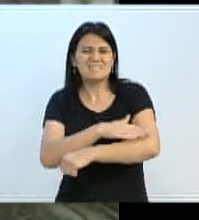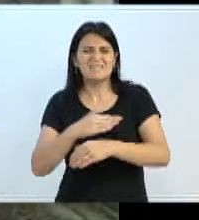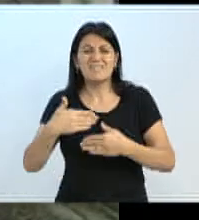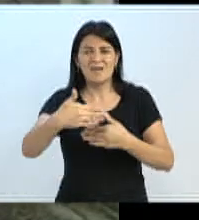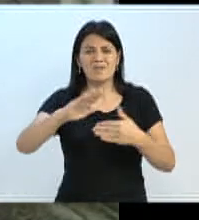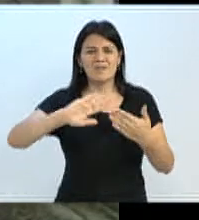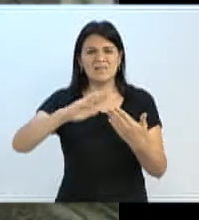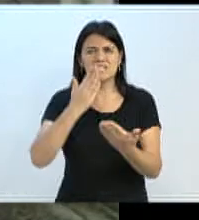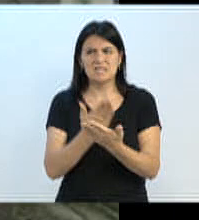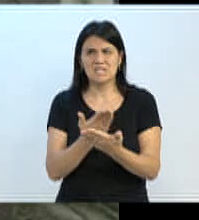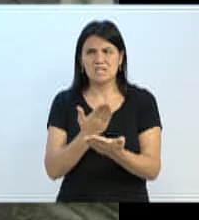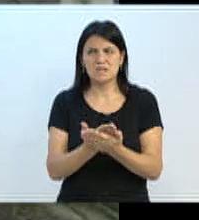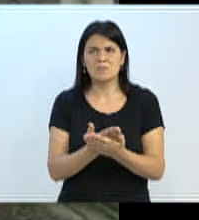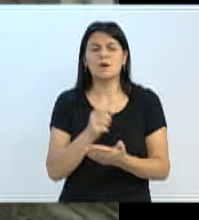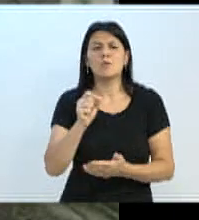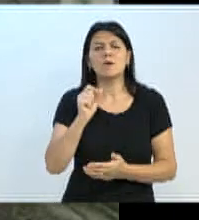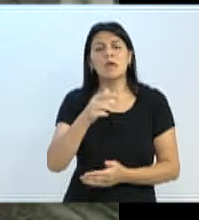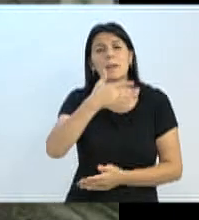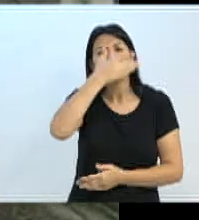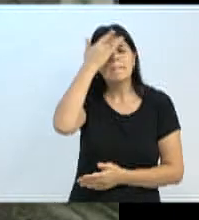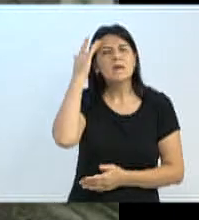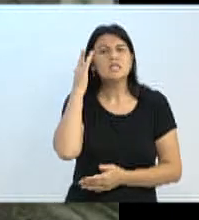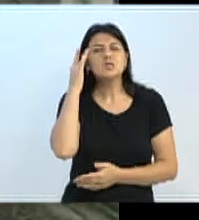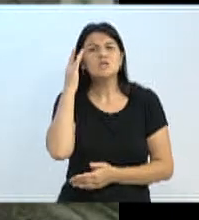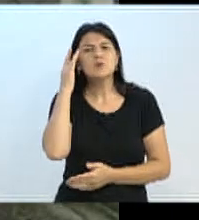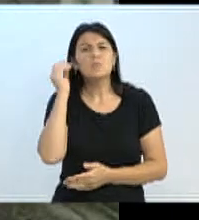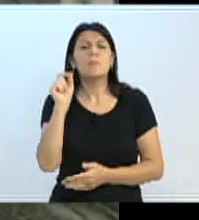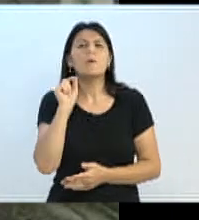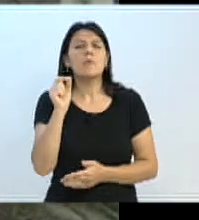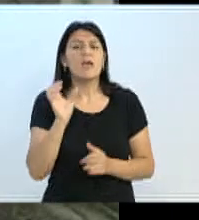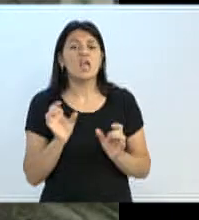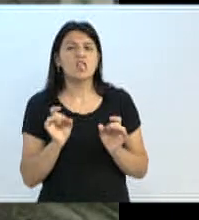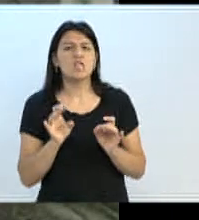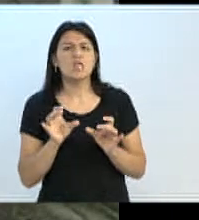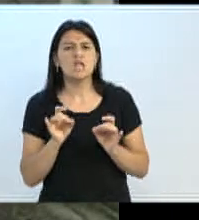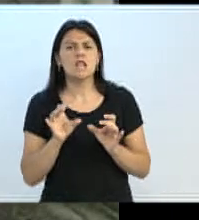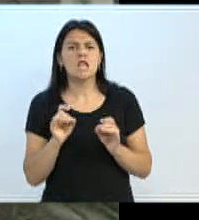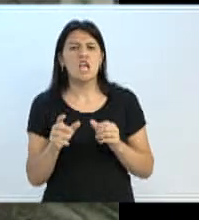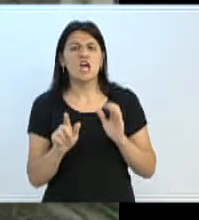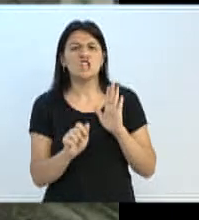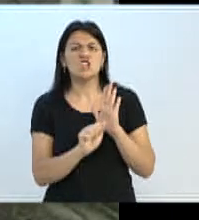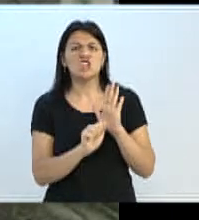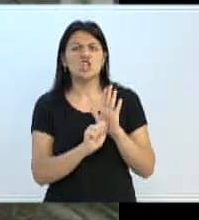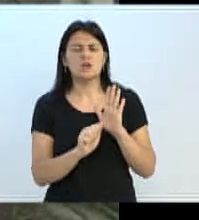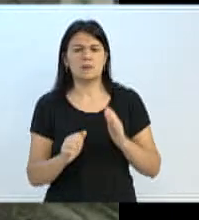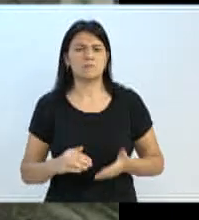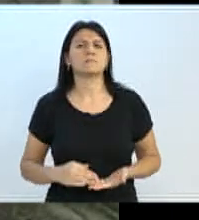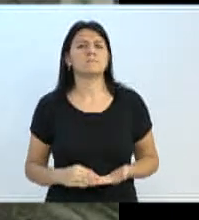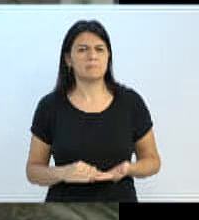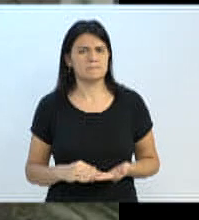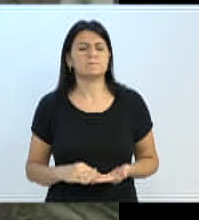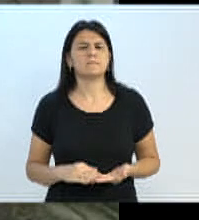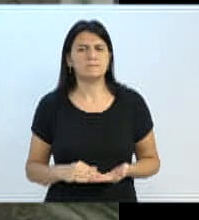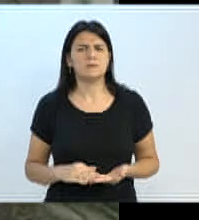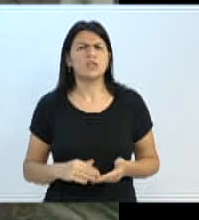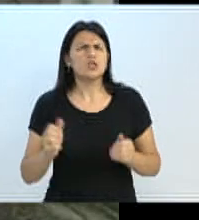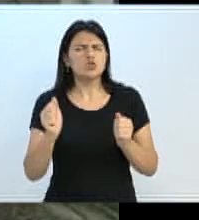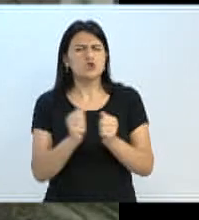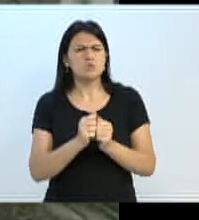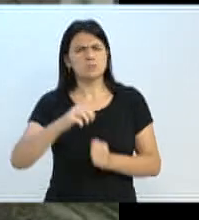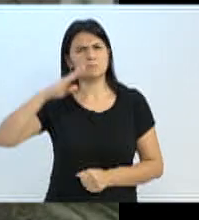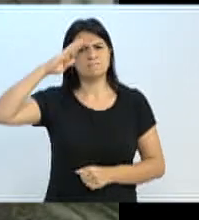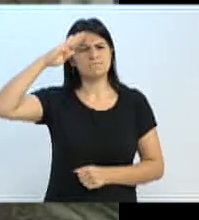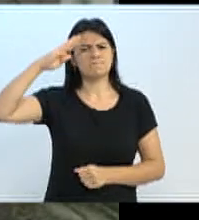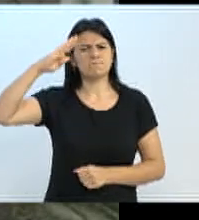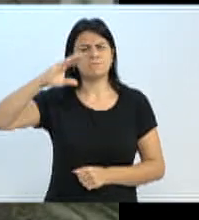ocupantes que usavam e distribuíam certos entorpecentes. A gente fez um com o nosso coronel Kleber, que já saiu,